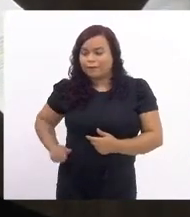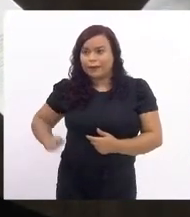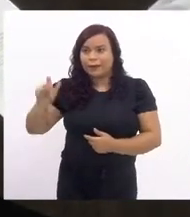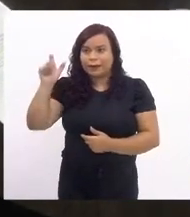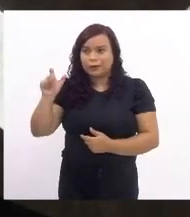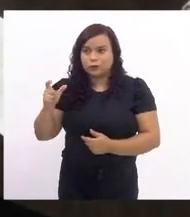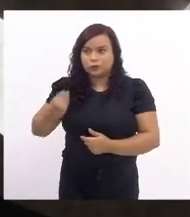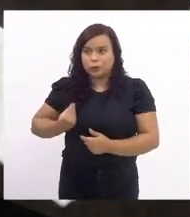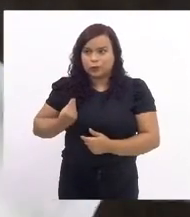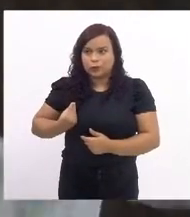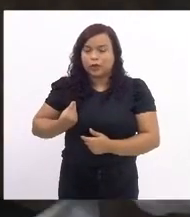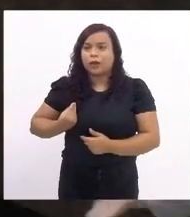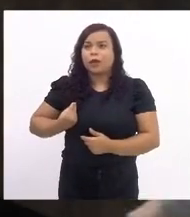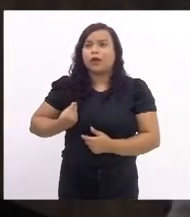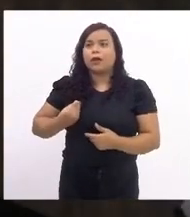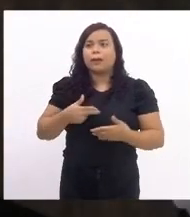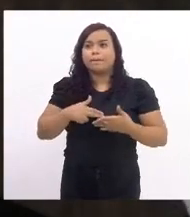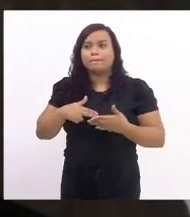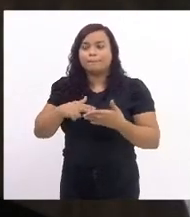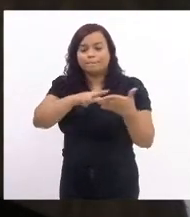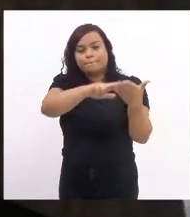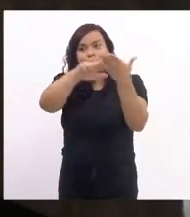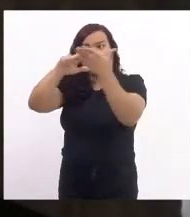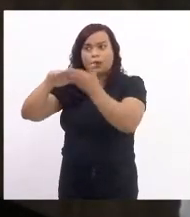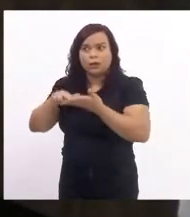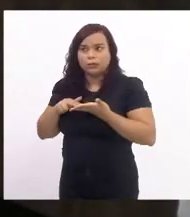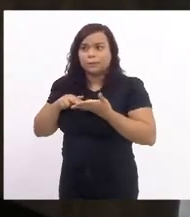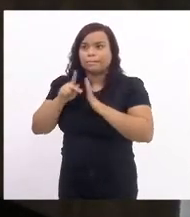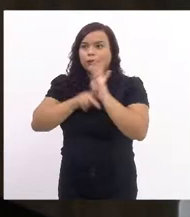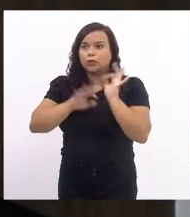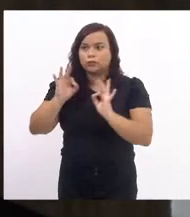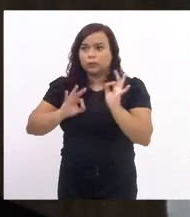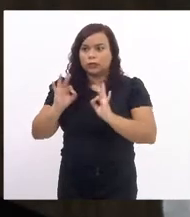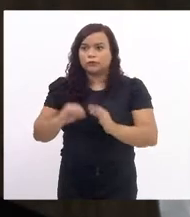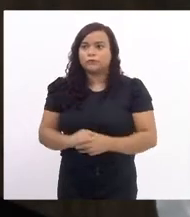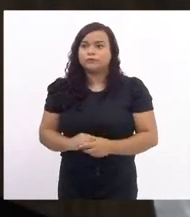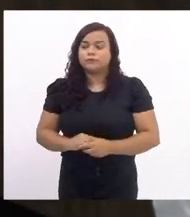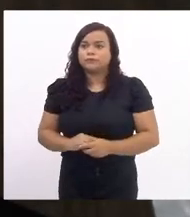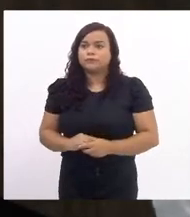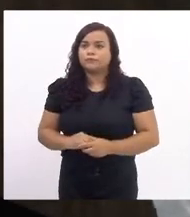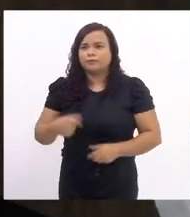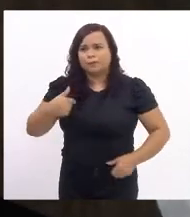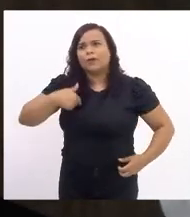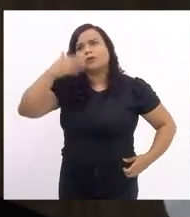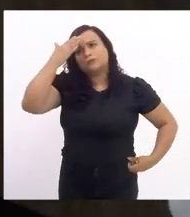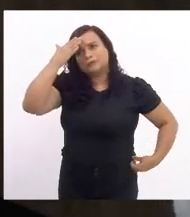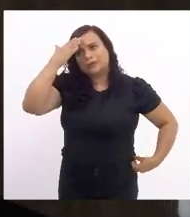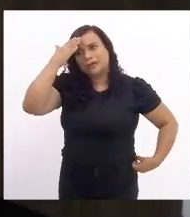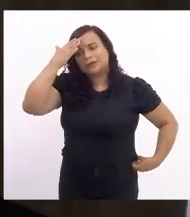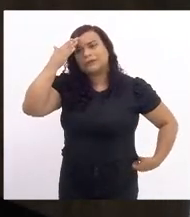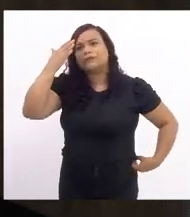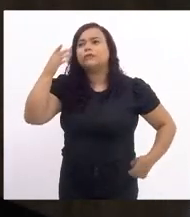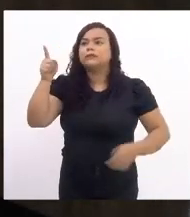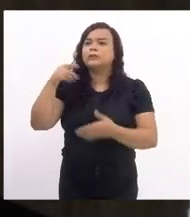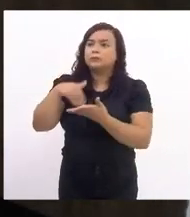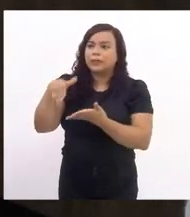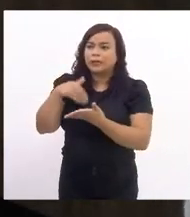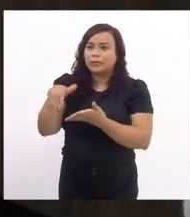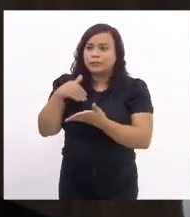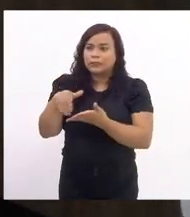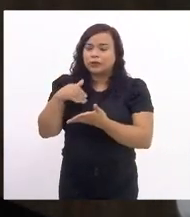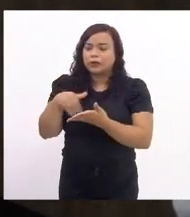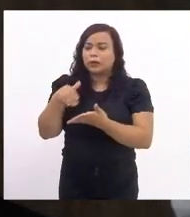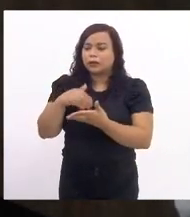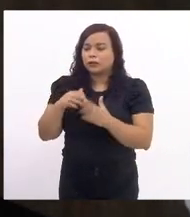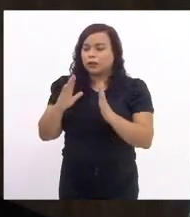mande um projeto para casa. Isso quer dizer indicação legislativa. No que eu saiba, o secretário da Casa Civil